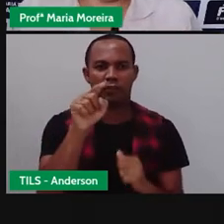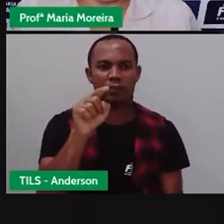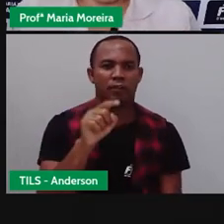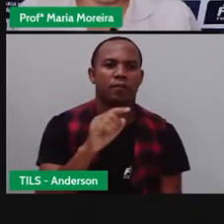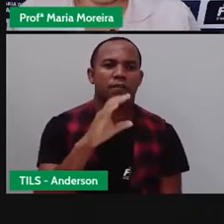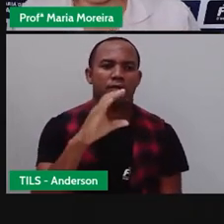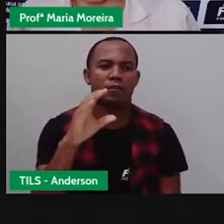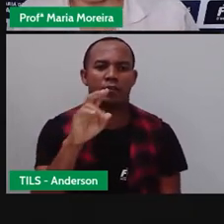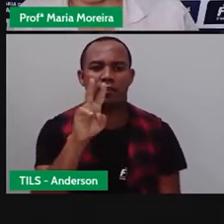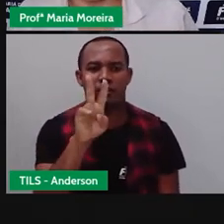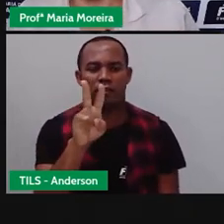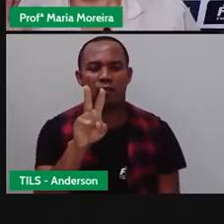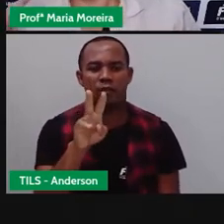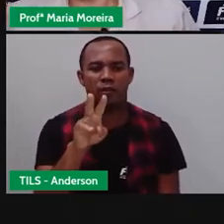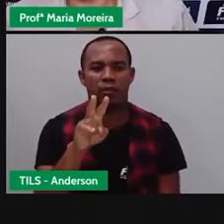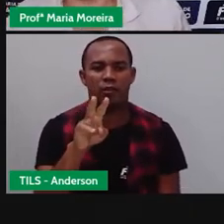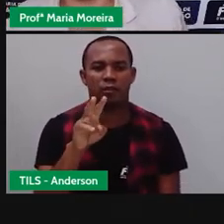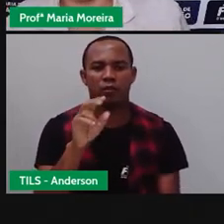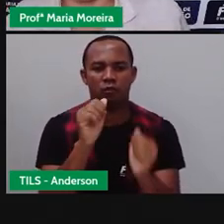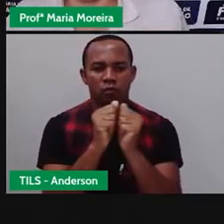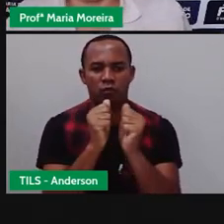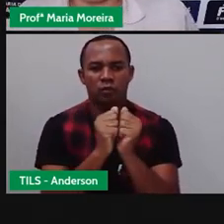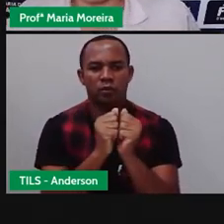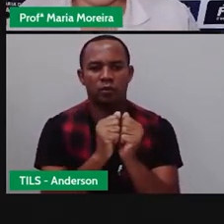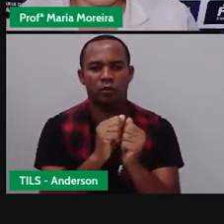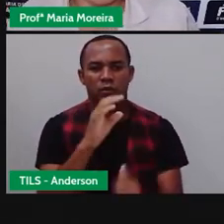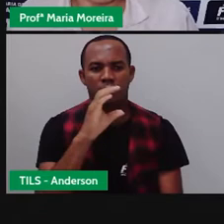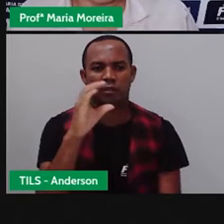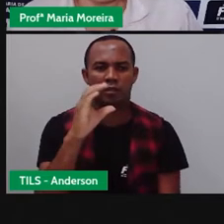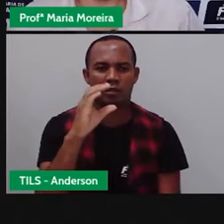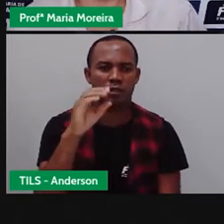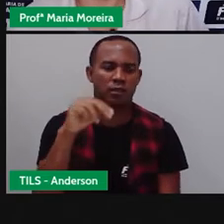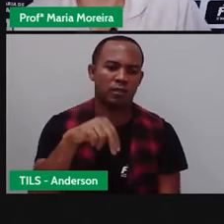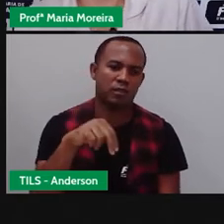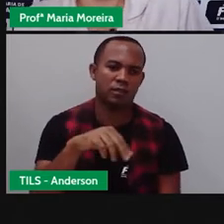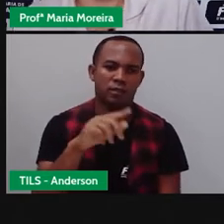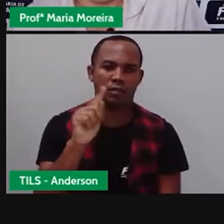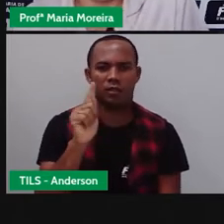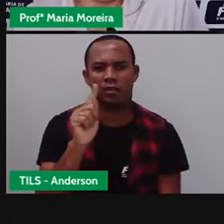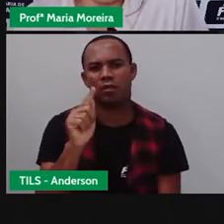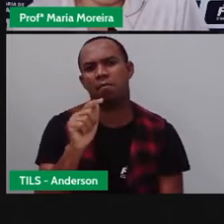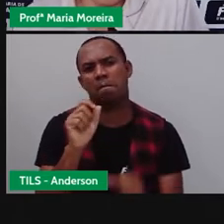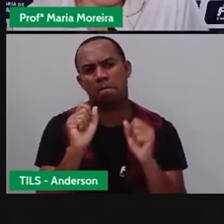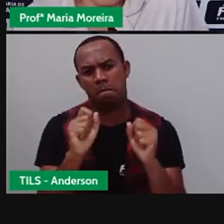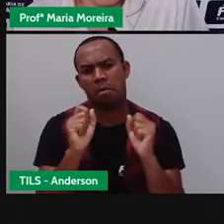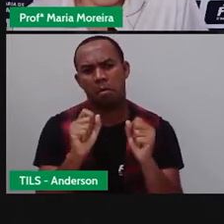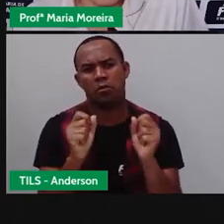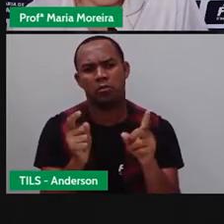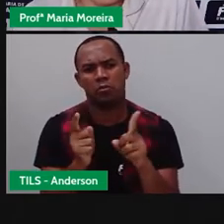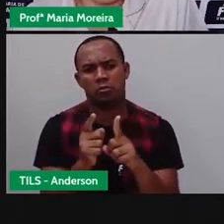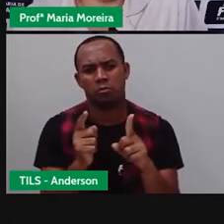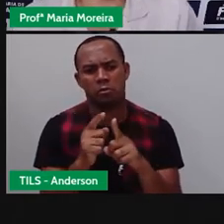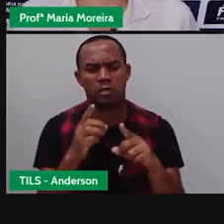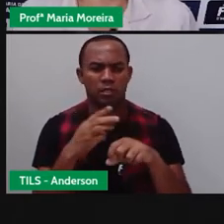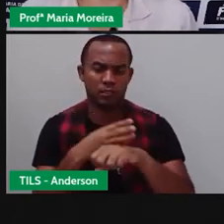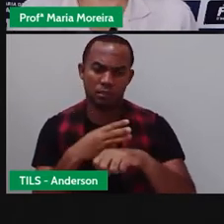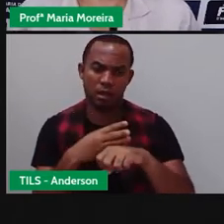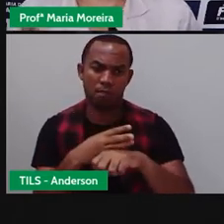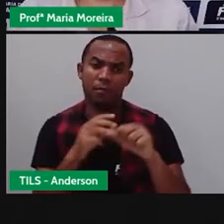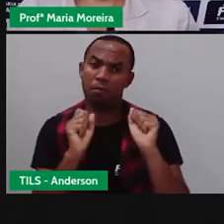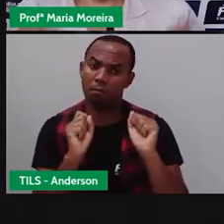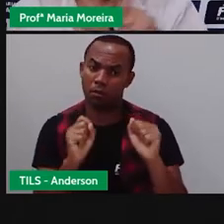Você. Comigo. CMG. Comigo. Então, eu posso utilizar essas abreviações. Certo?